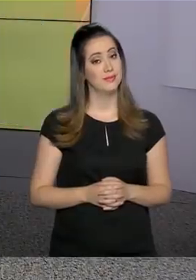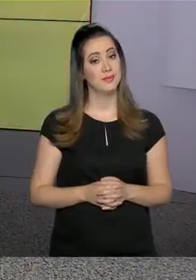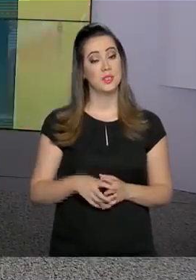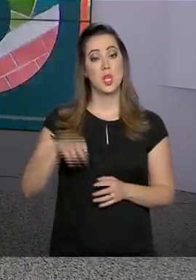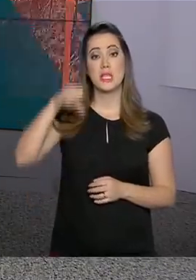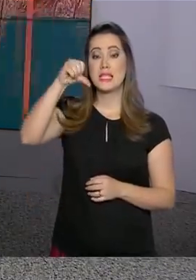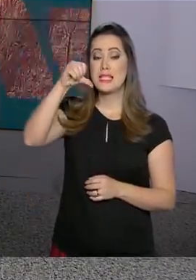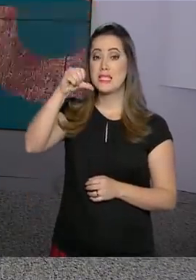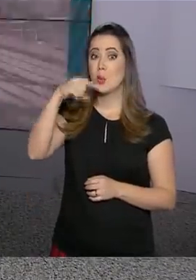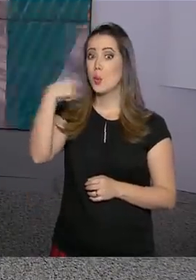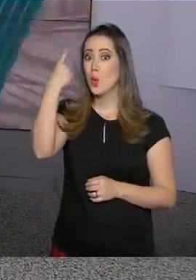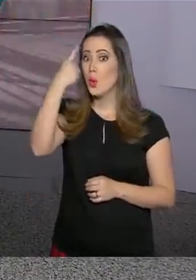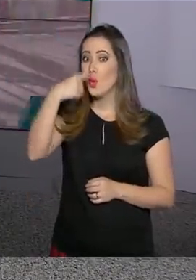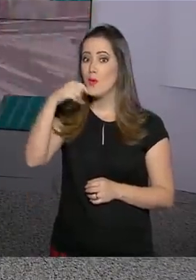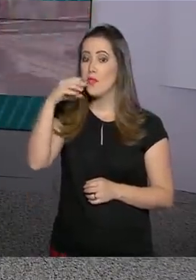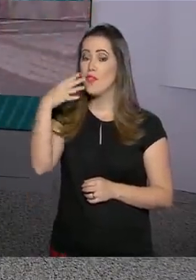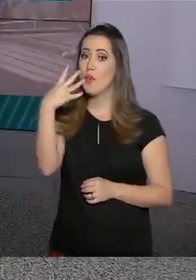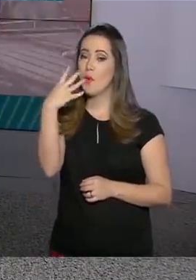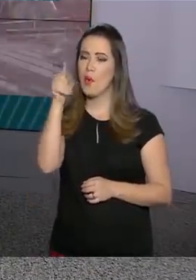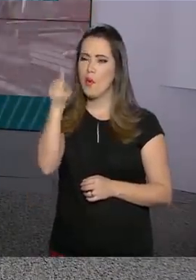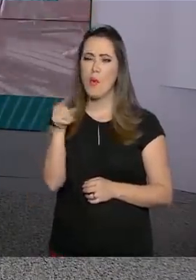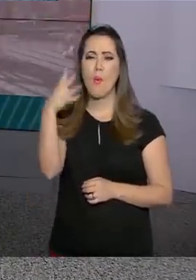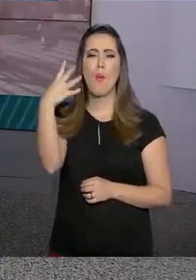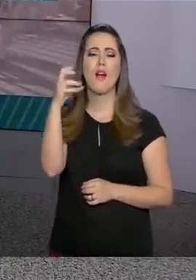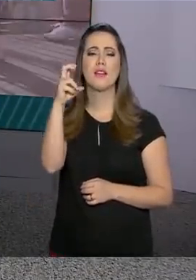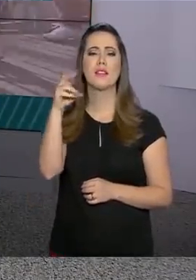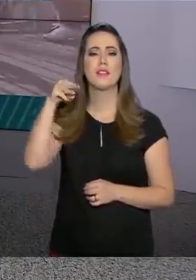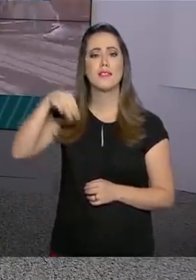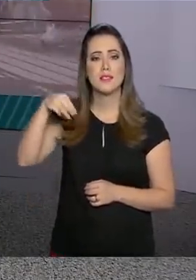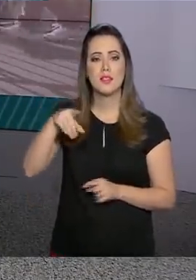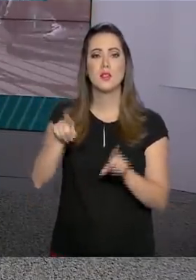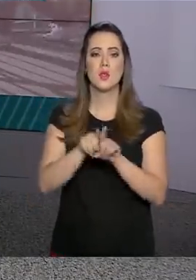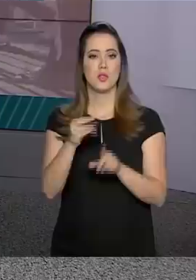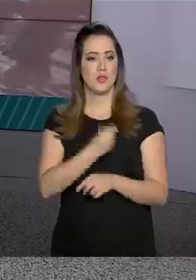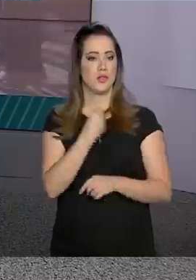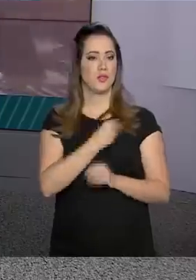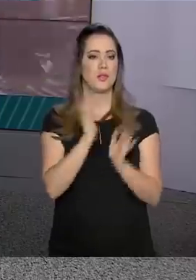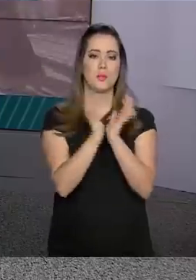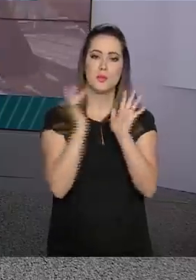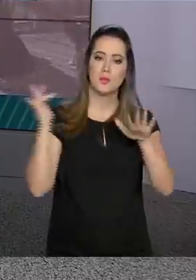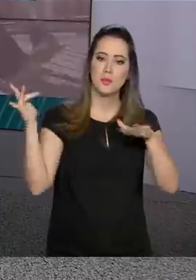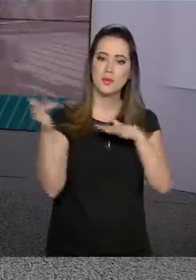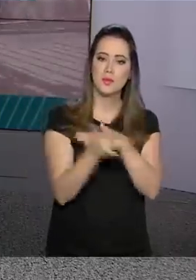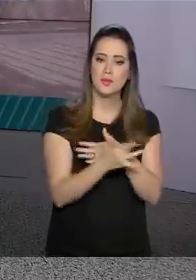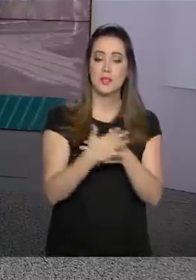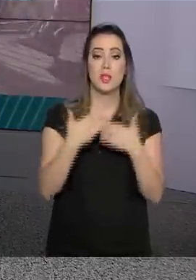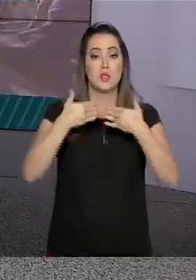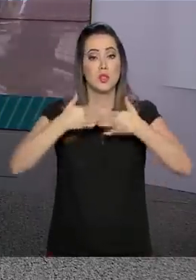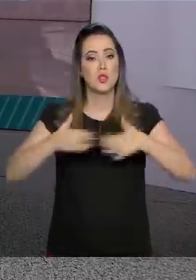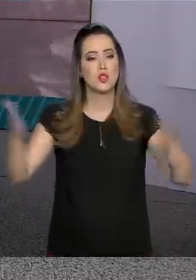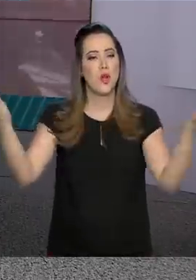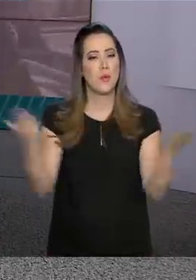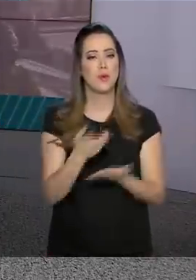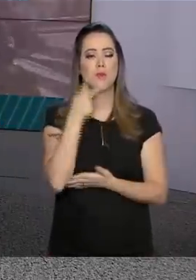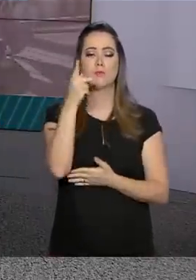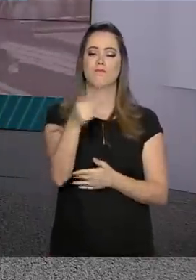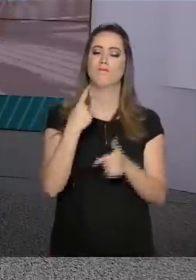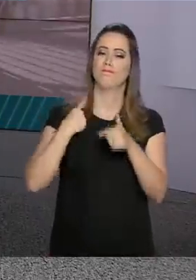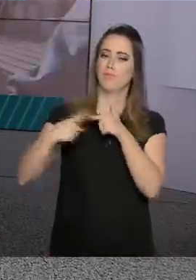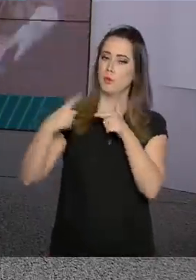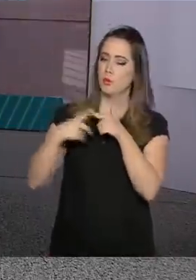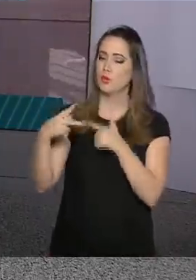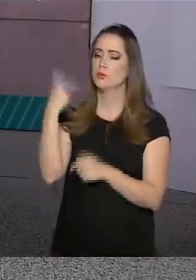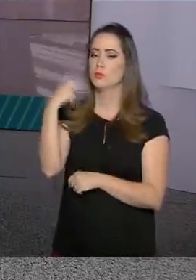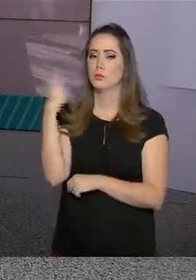São 9 horas e 45 minutos, estamos ao vivo também pelas nossas redes sociais. A gente abre esta edição falando sobre a crise